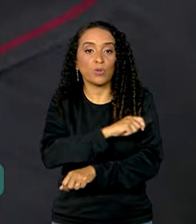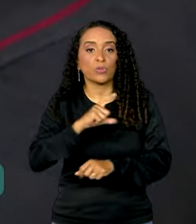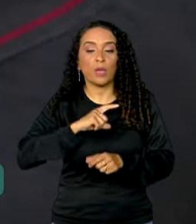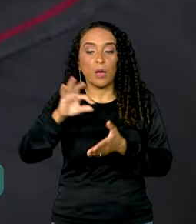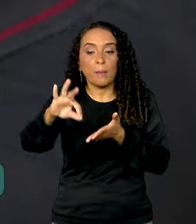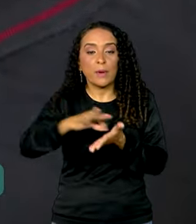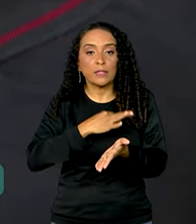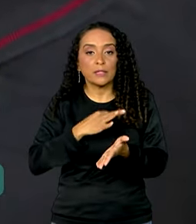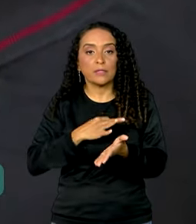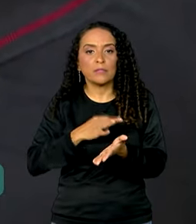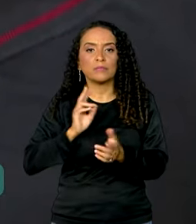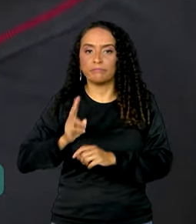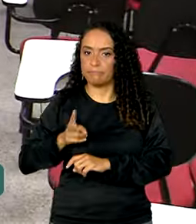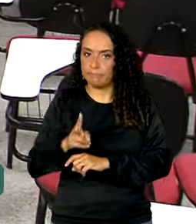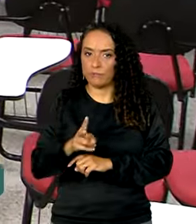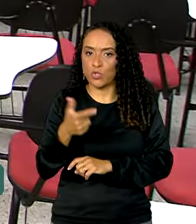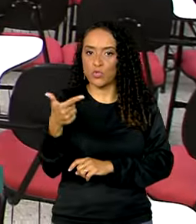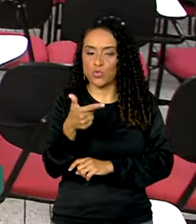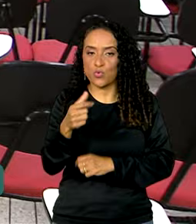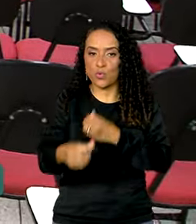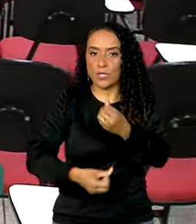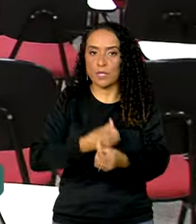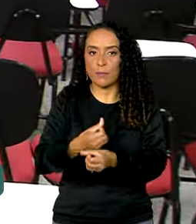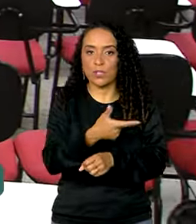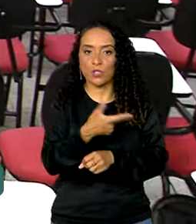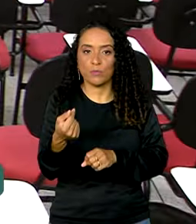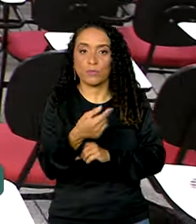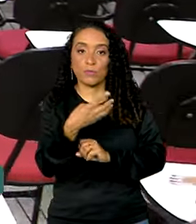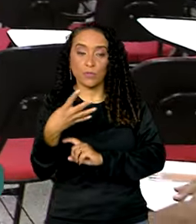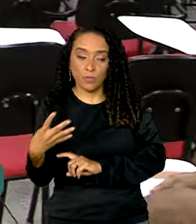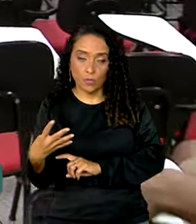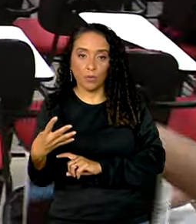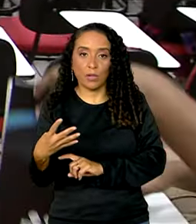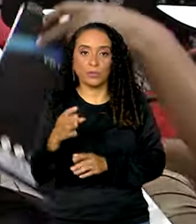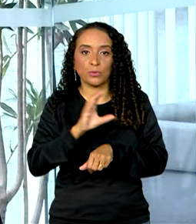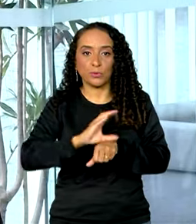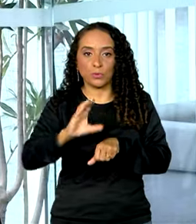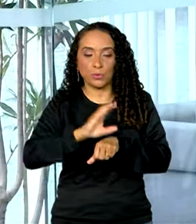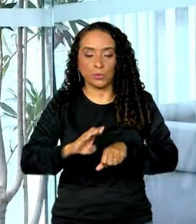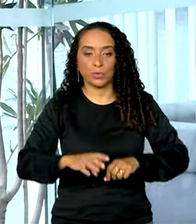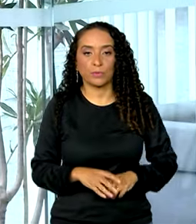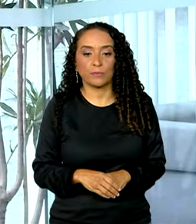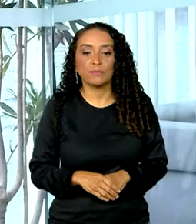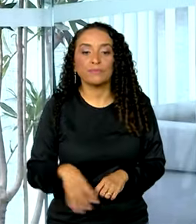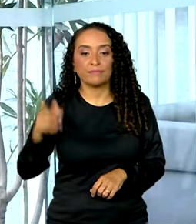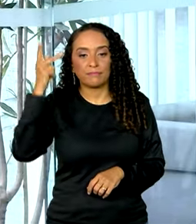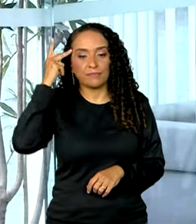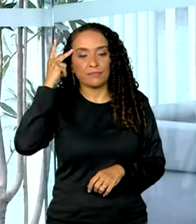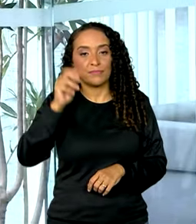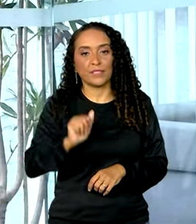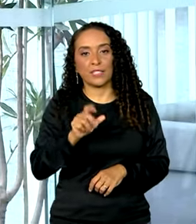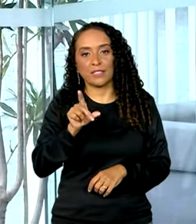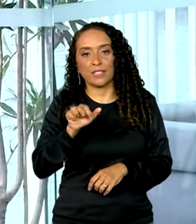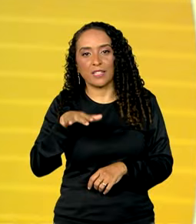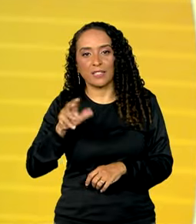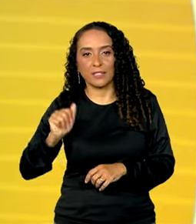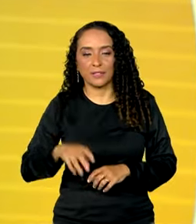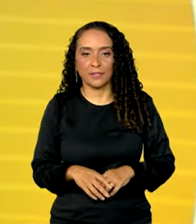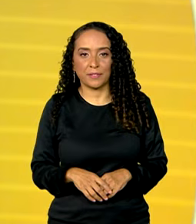matrícula ativa no segundo semestre de 2024 no curso. De São Paulo, Adriana Natale.